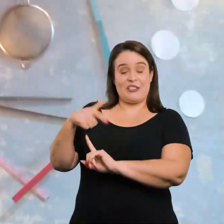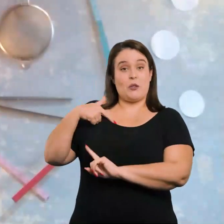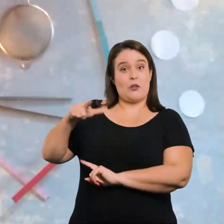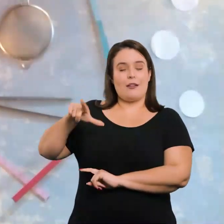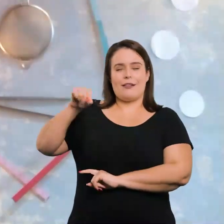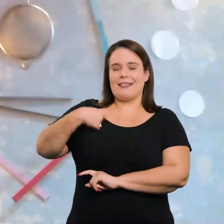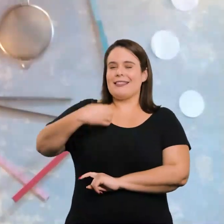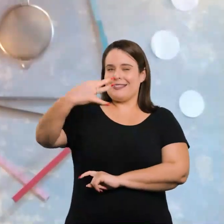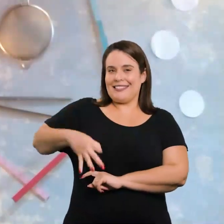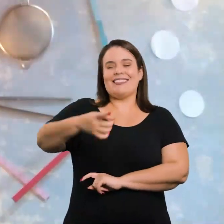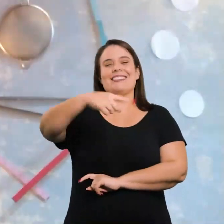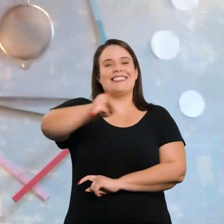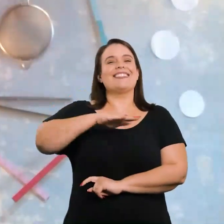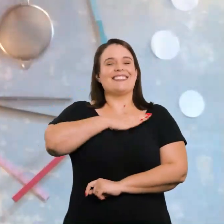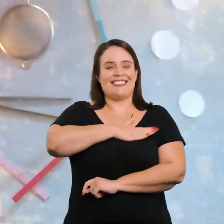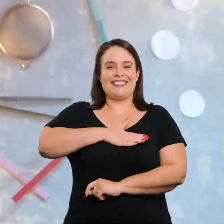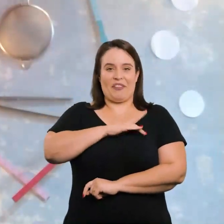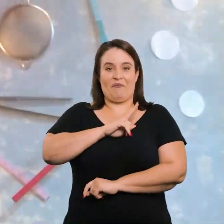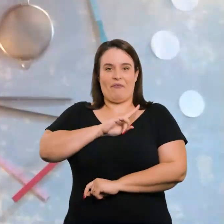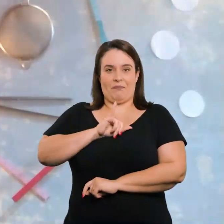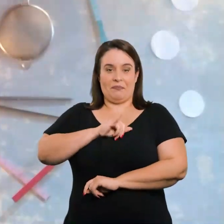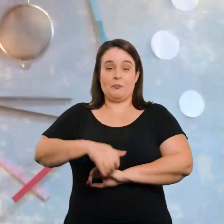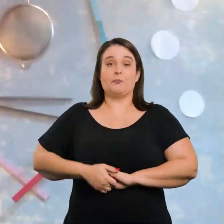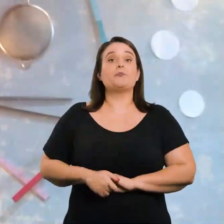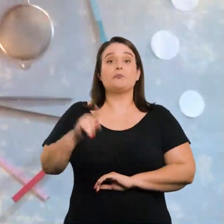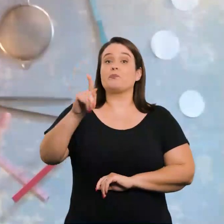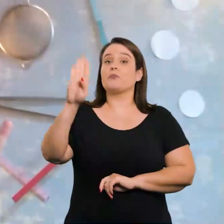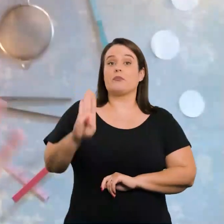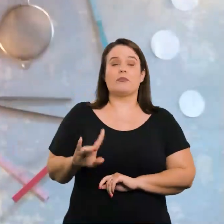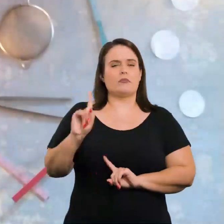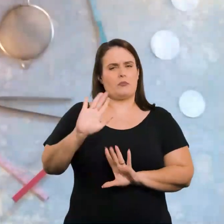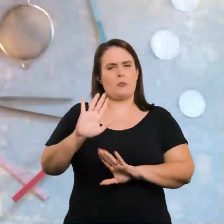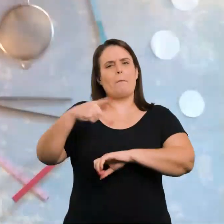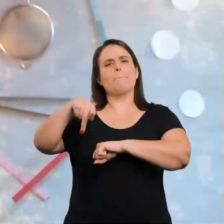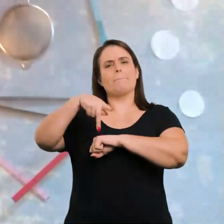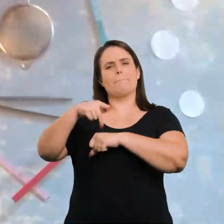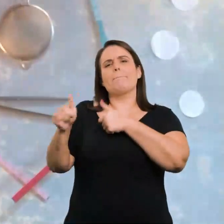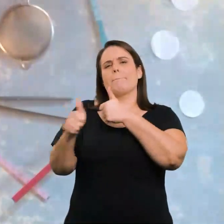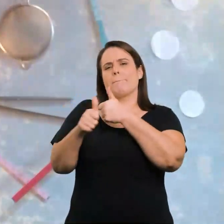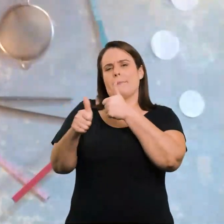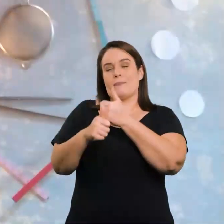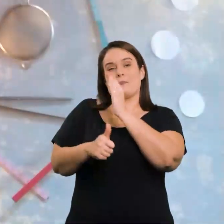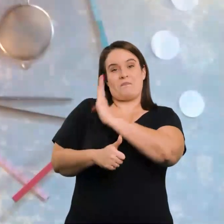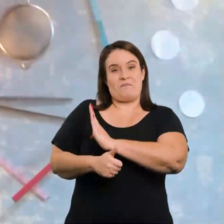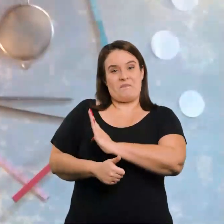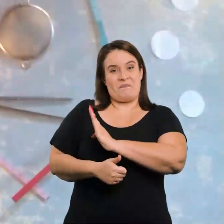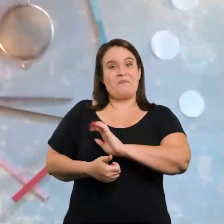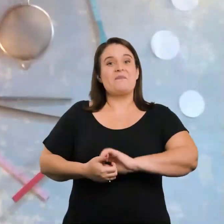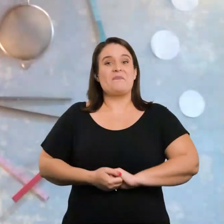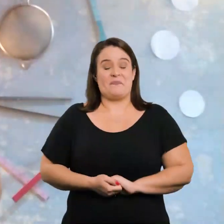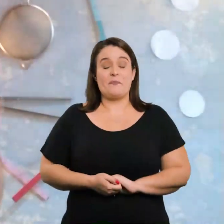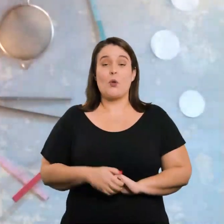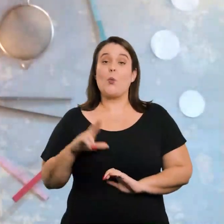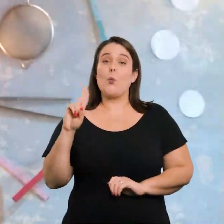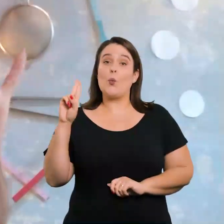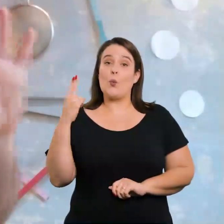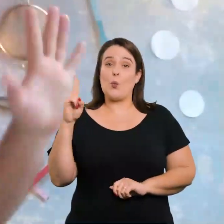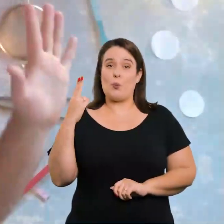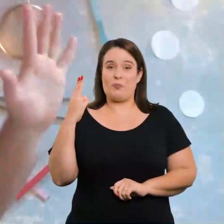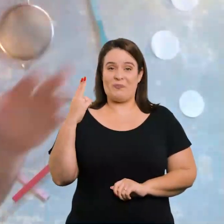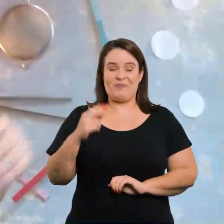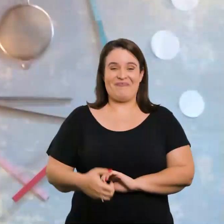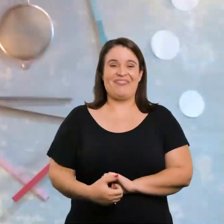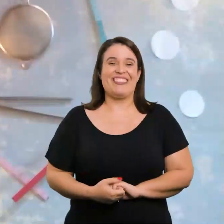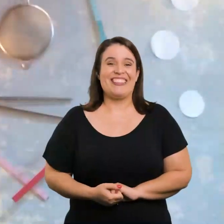artista que eu tenho certeza que vocês vão gostar. Ele não é brasileiro, ele mora num país pertinho do Brasil. Se chama Uruguai.